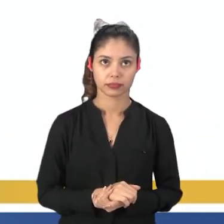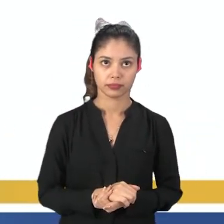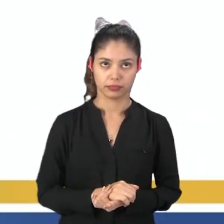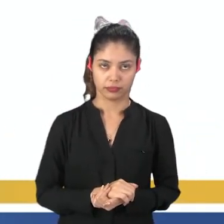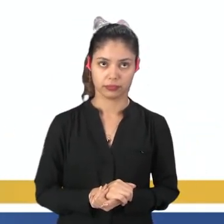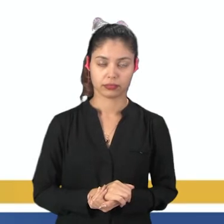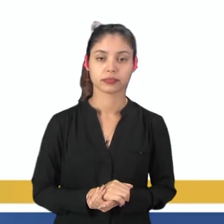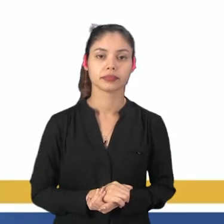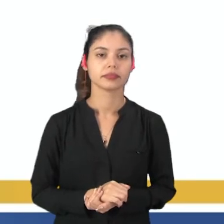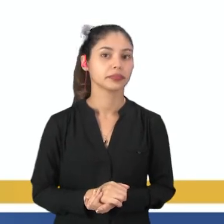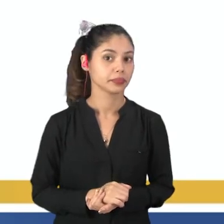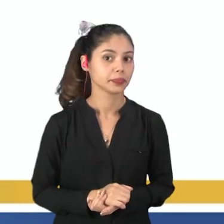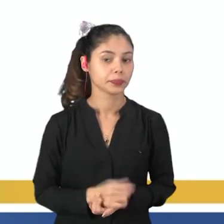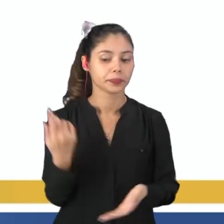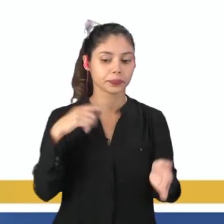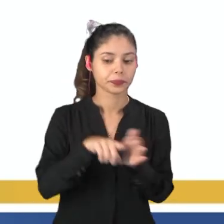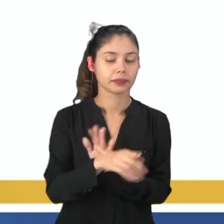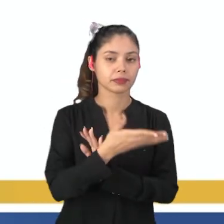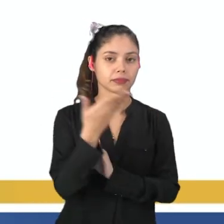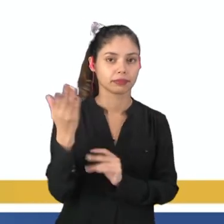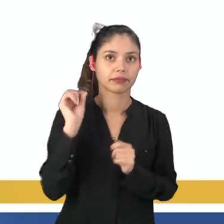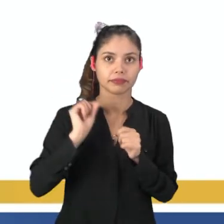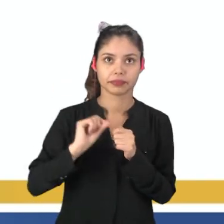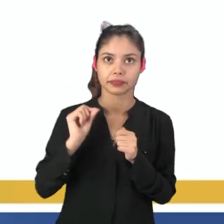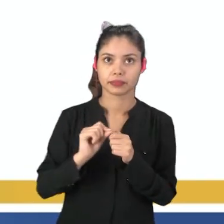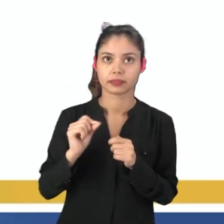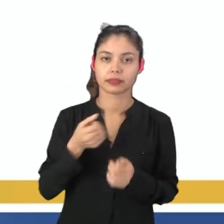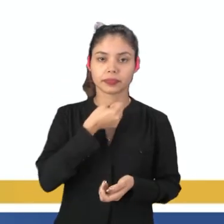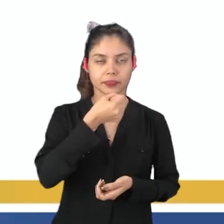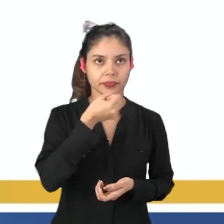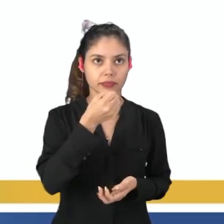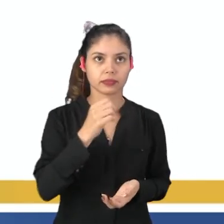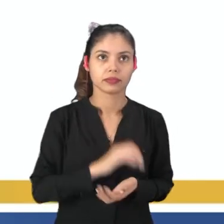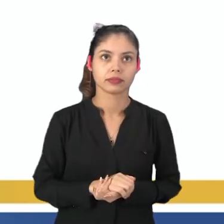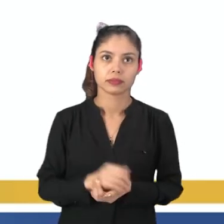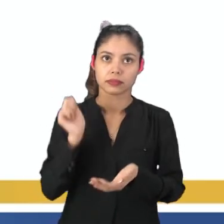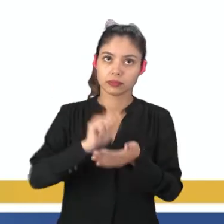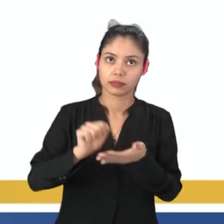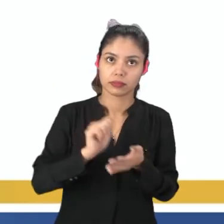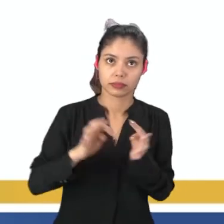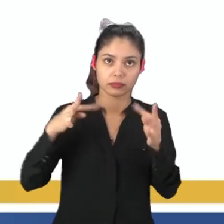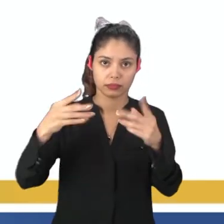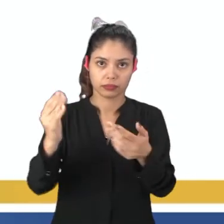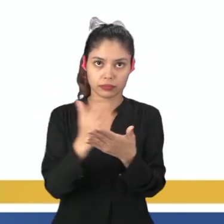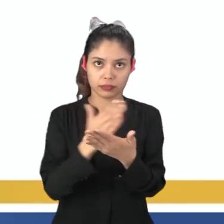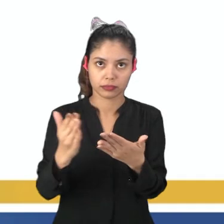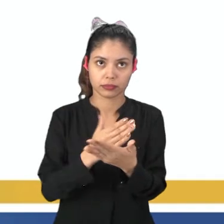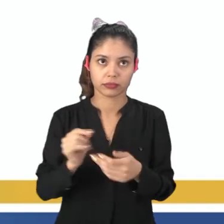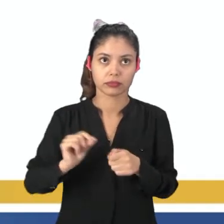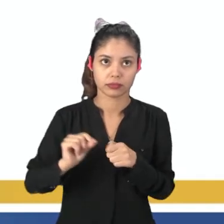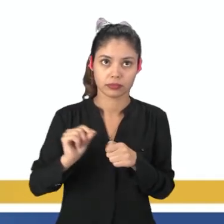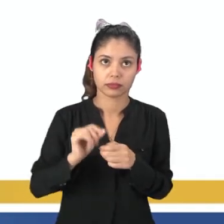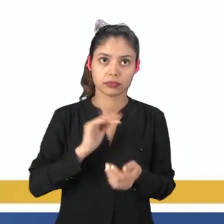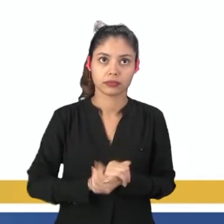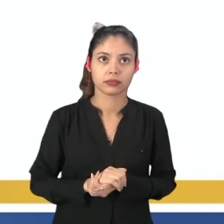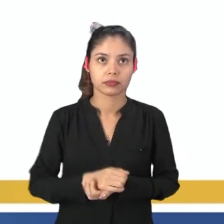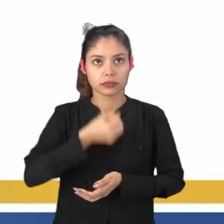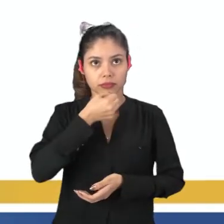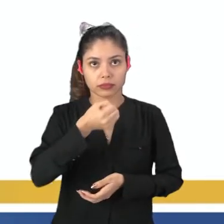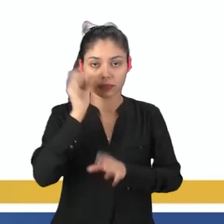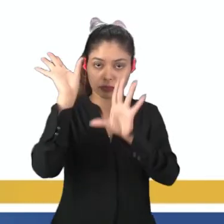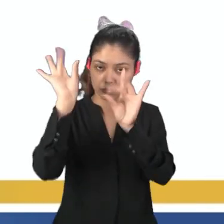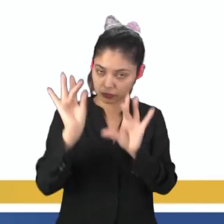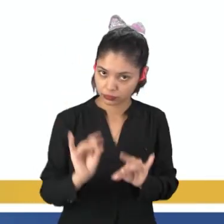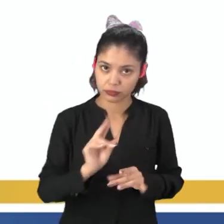Certo? Essas são as perguntas que você vai fazer na sua entrevista Escreva tudo no seu caderno Fazendo a identificação de